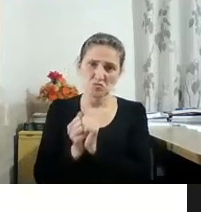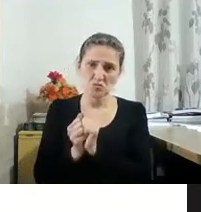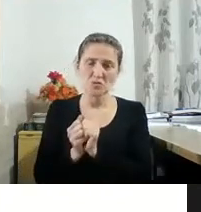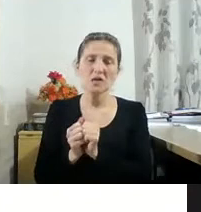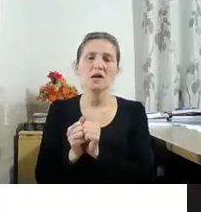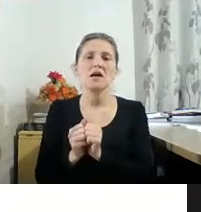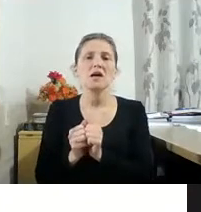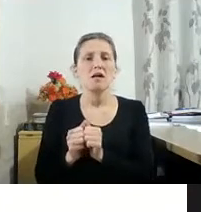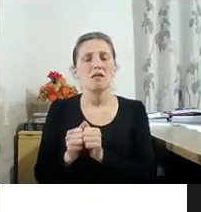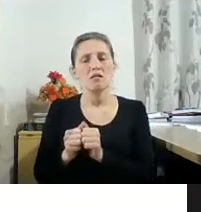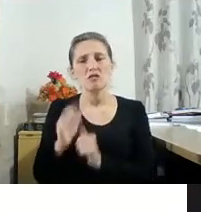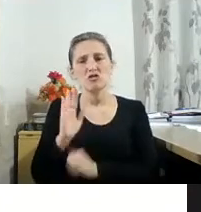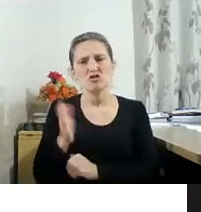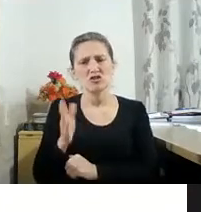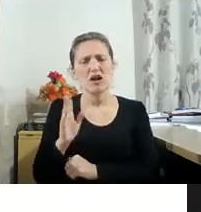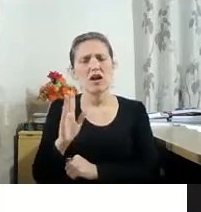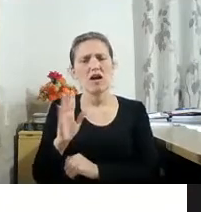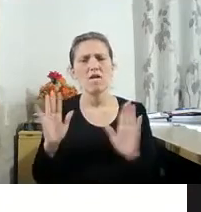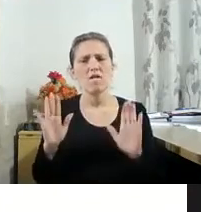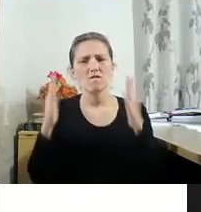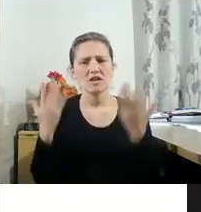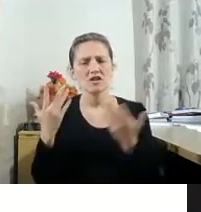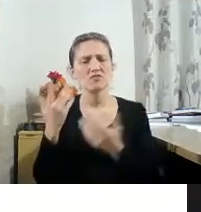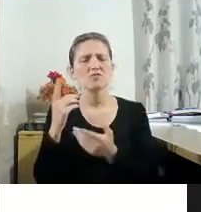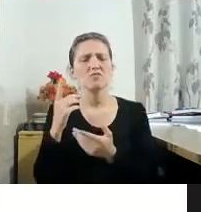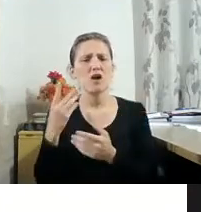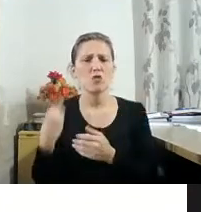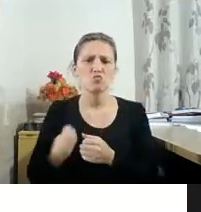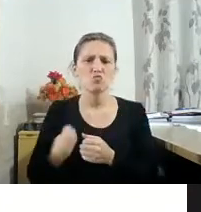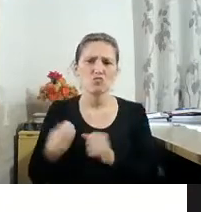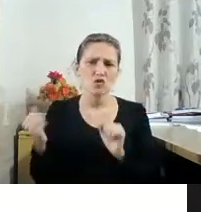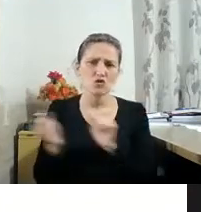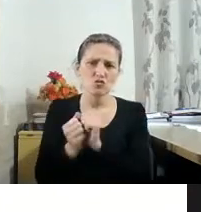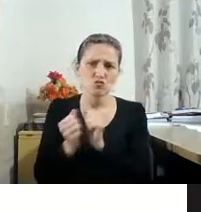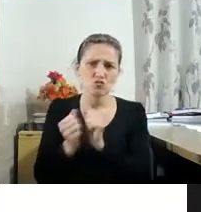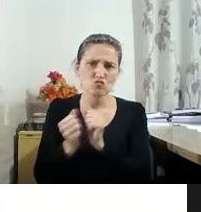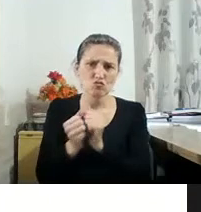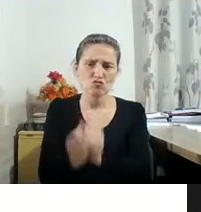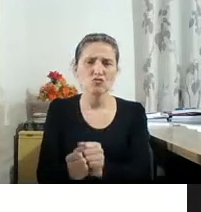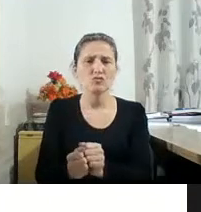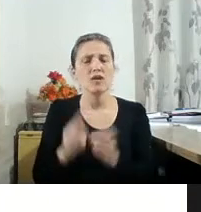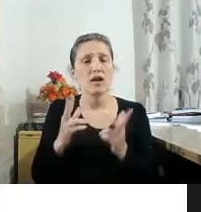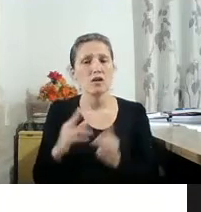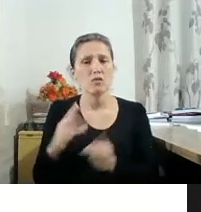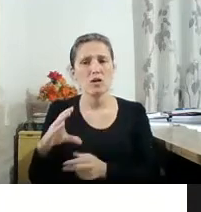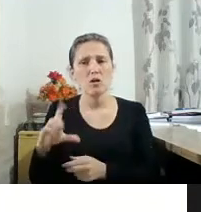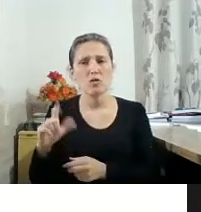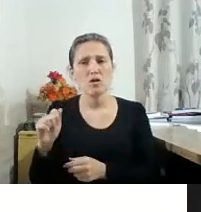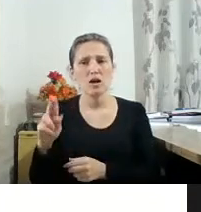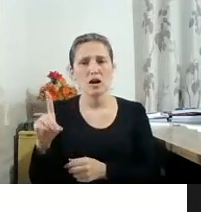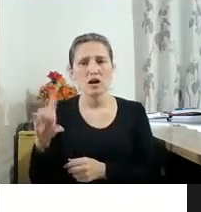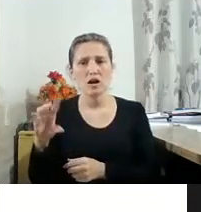Esteve com a gente em vários festivais, é como o Cláudio Feijó diz, muito